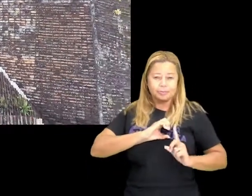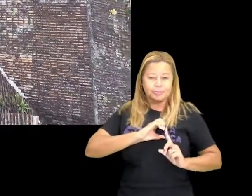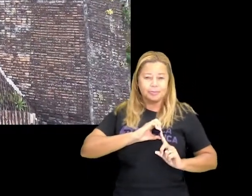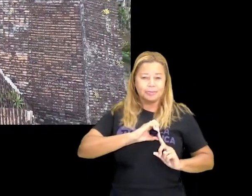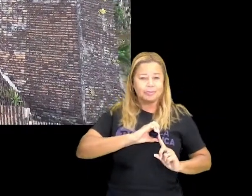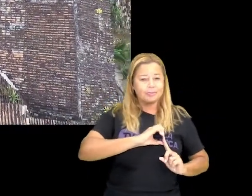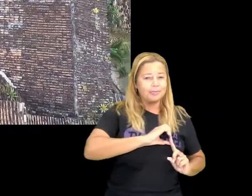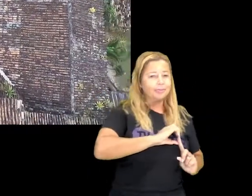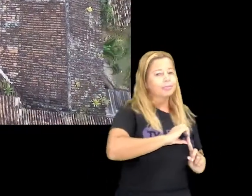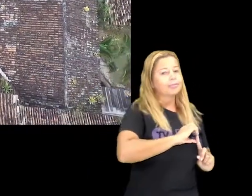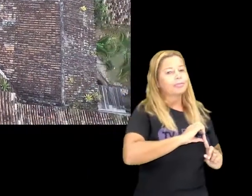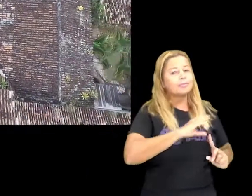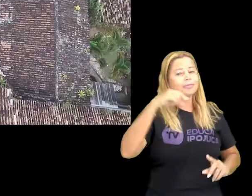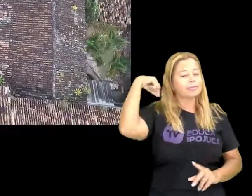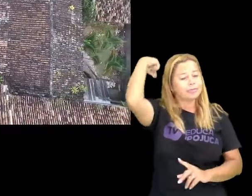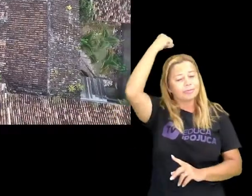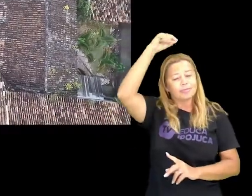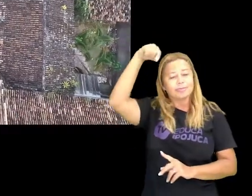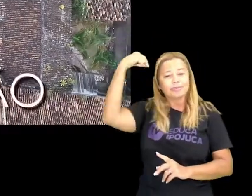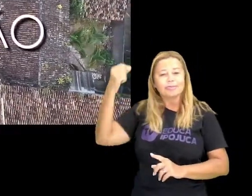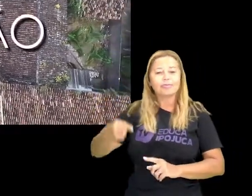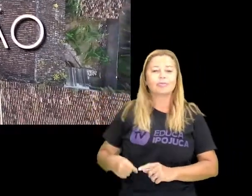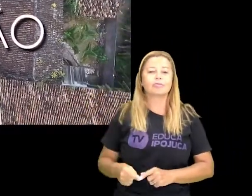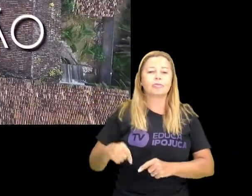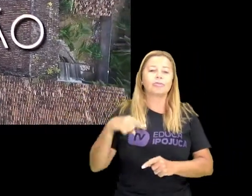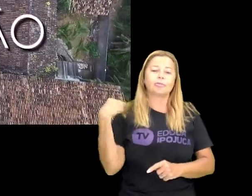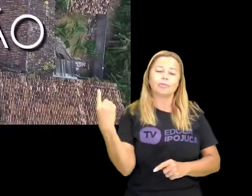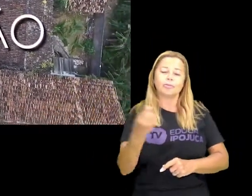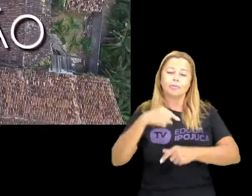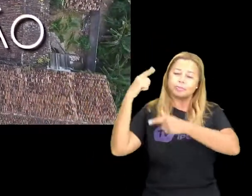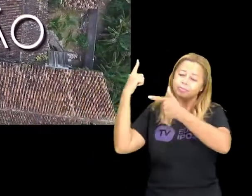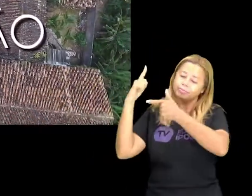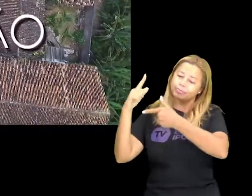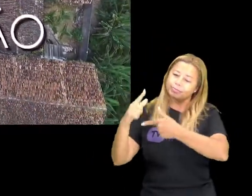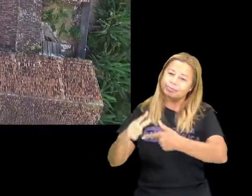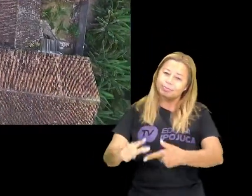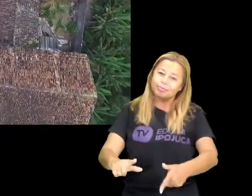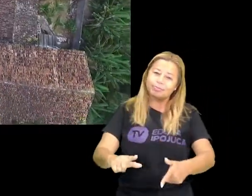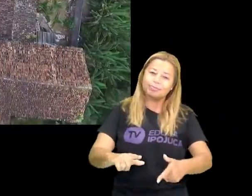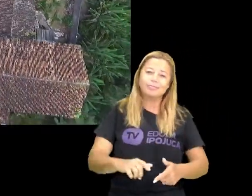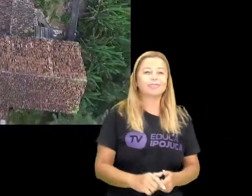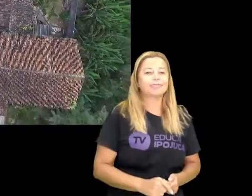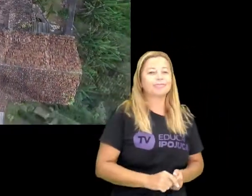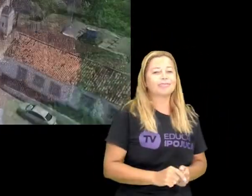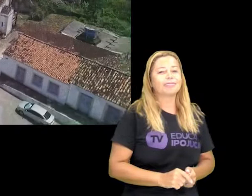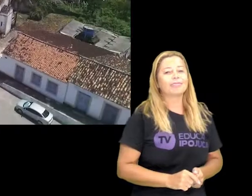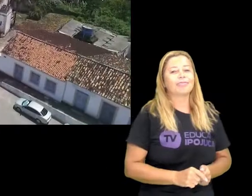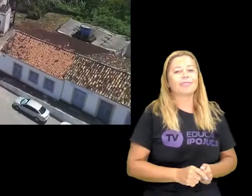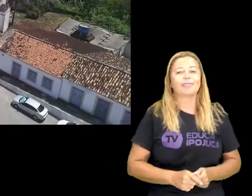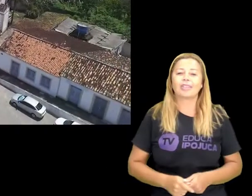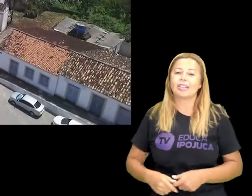Santo Cristo é a nossa tradição Pernambuco seu